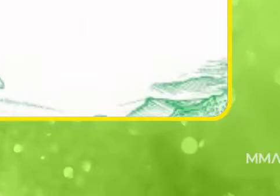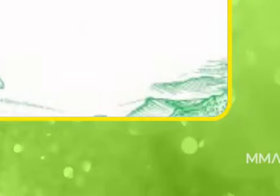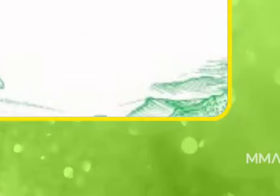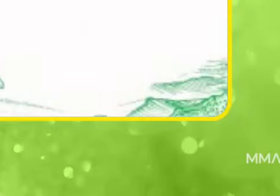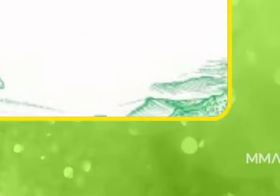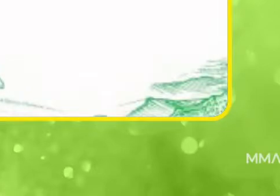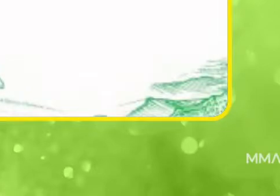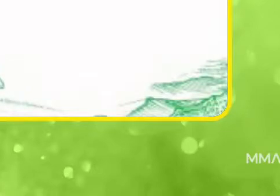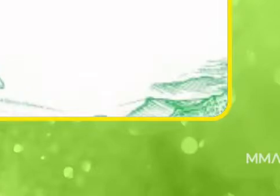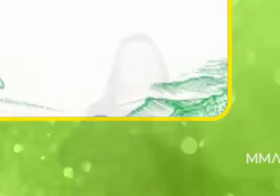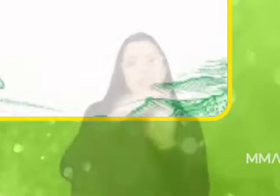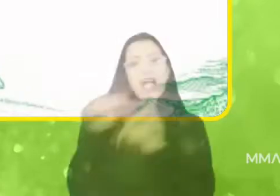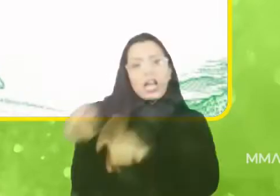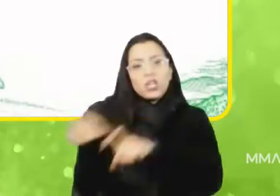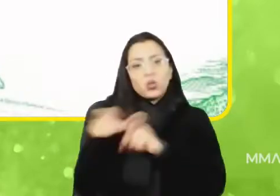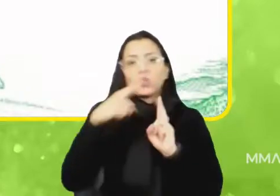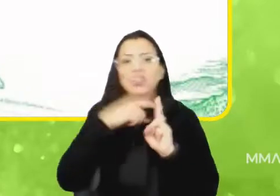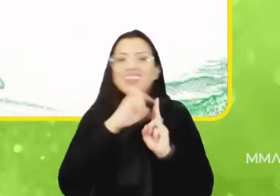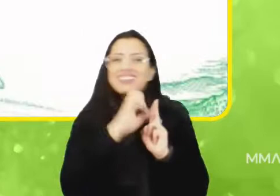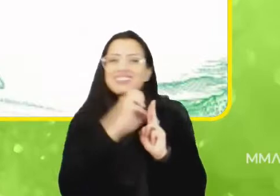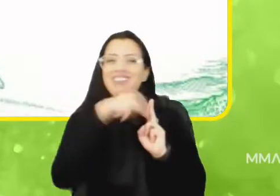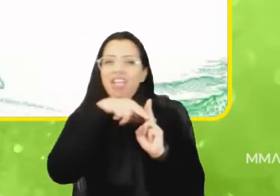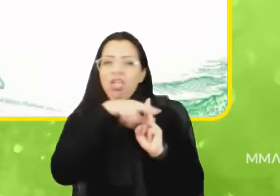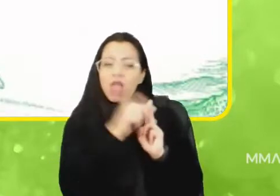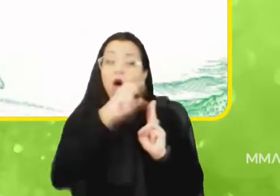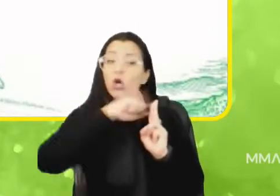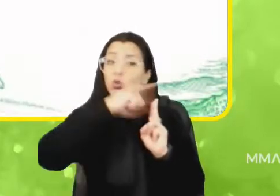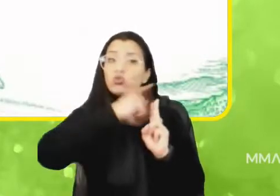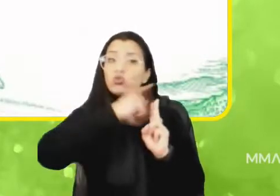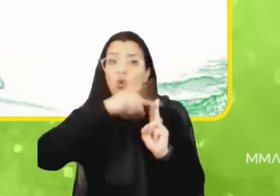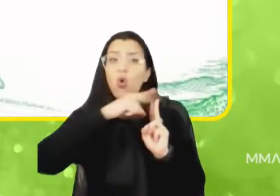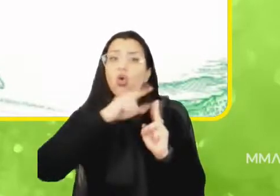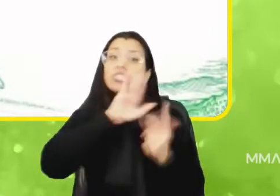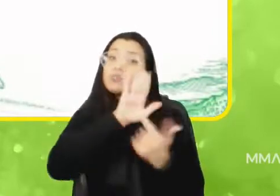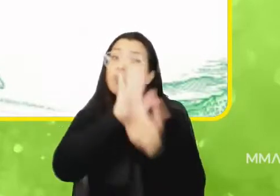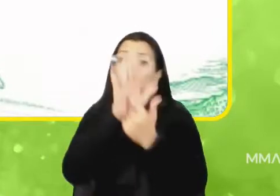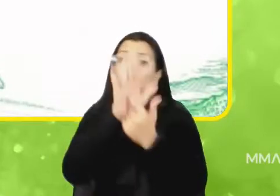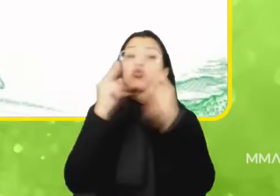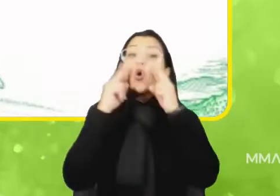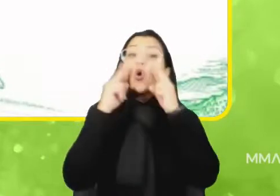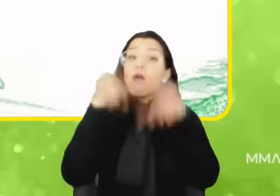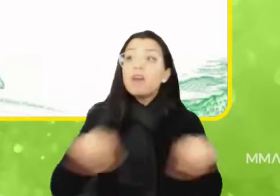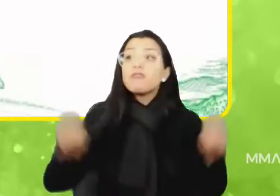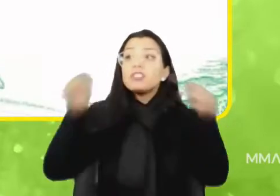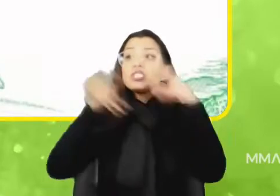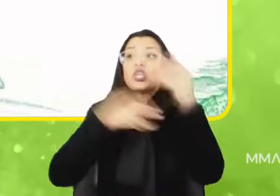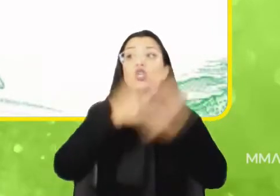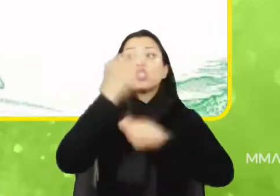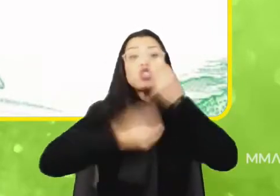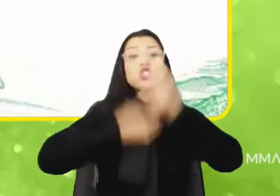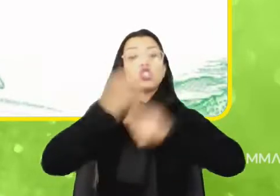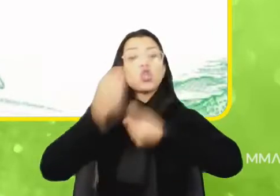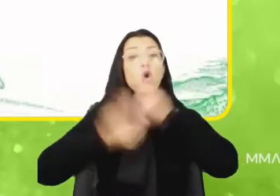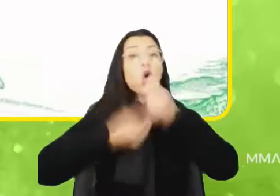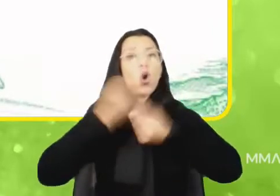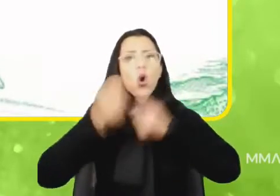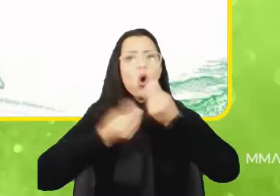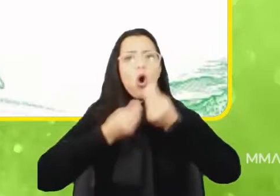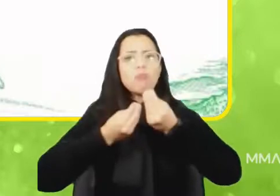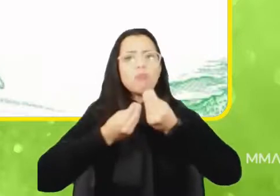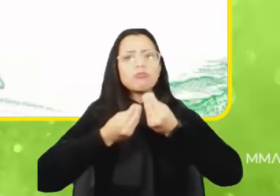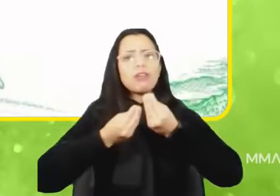CNA, conseguiram trazer uma visão bastante macro de como as políticas e as